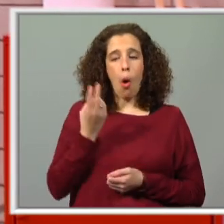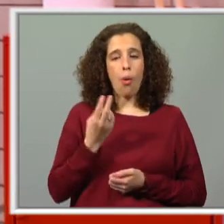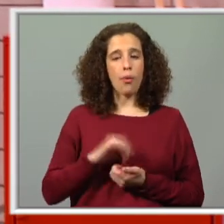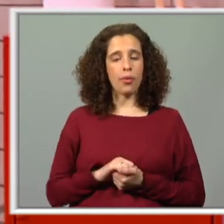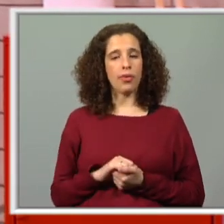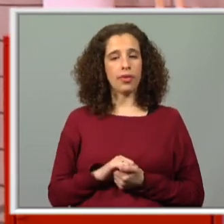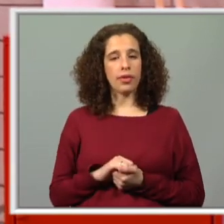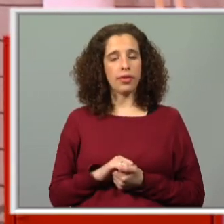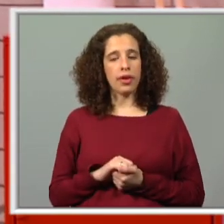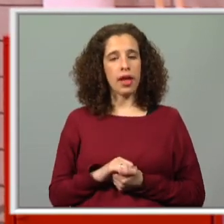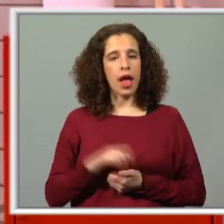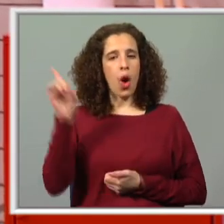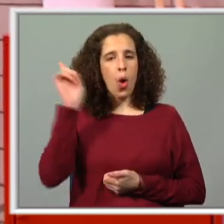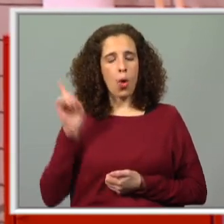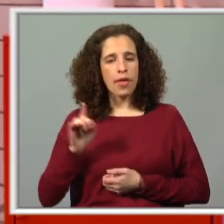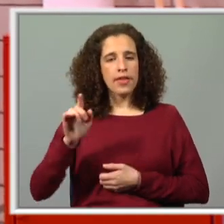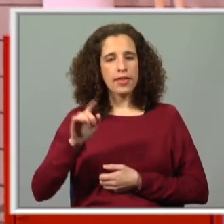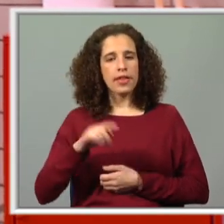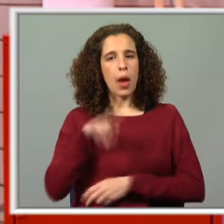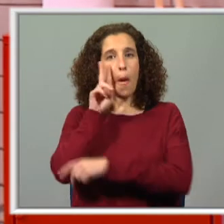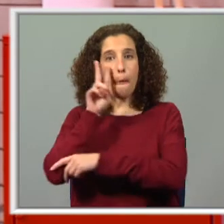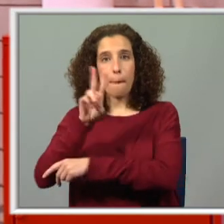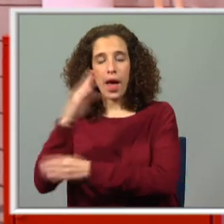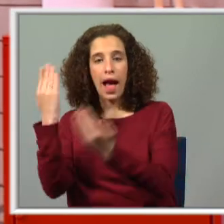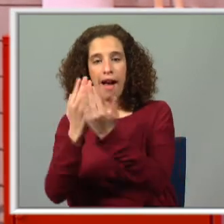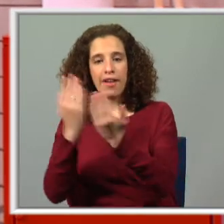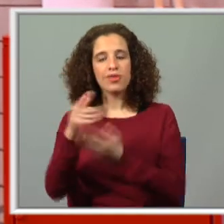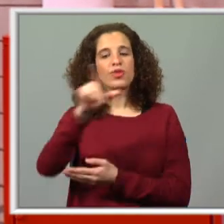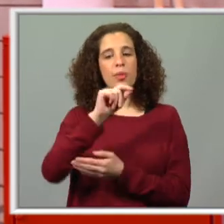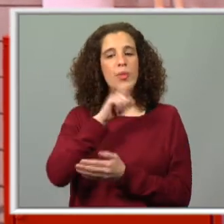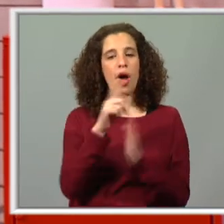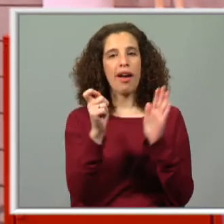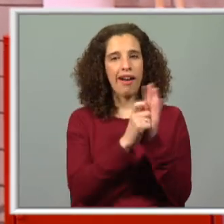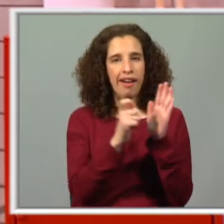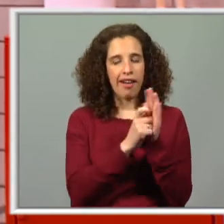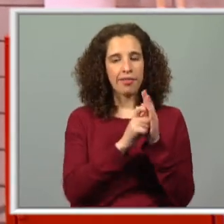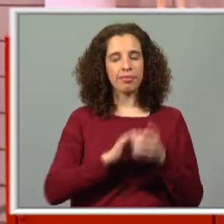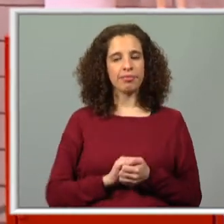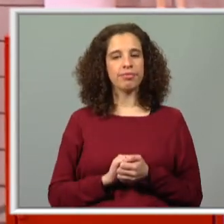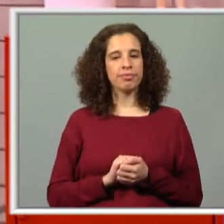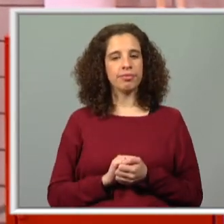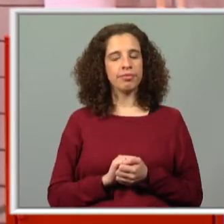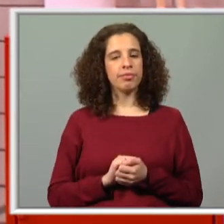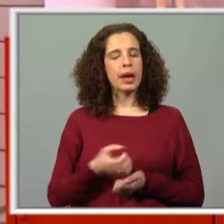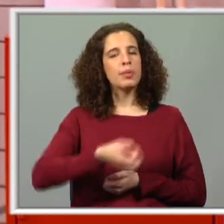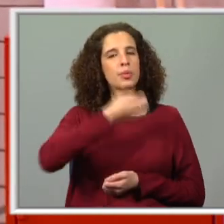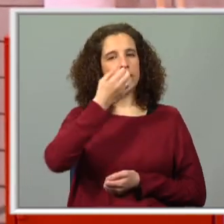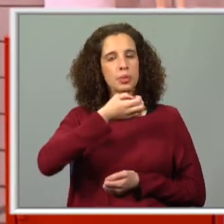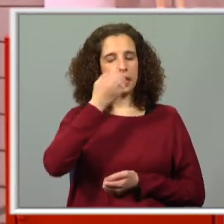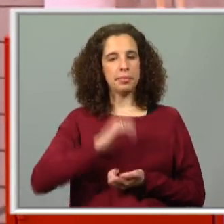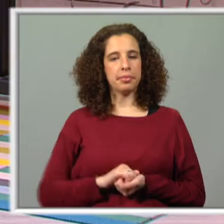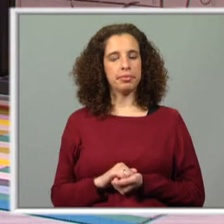o dia em que vamos fazer uma visita de estudo, também podem ser lá marcados. É, não é? Muito bem.